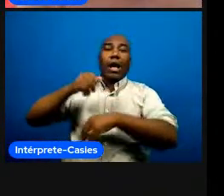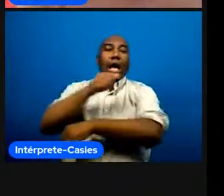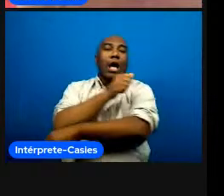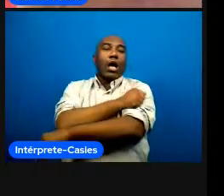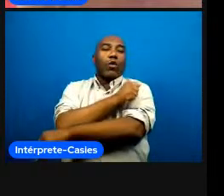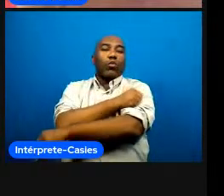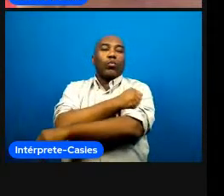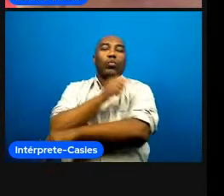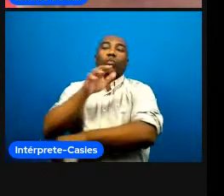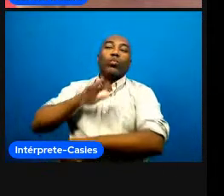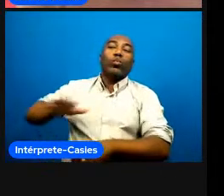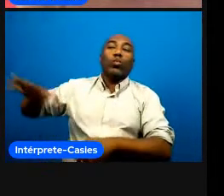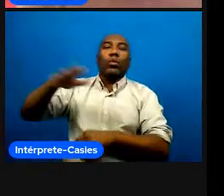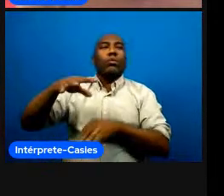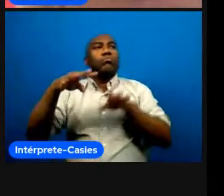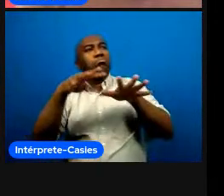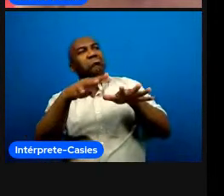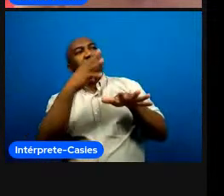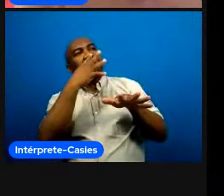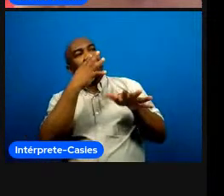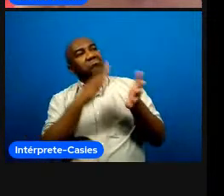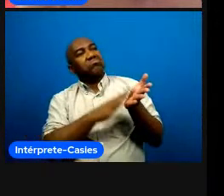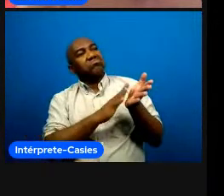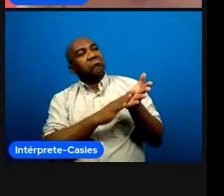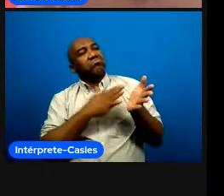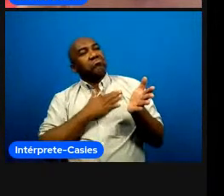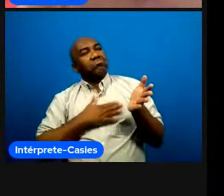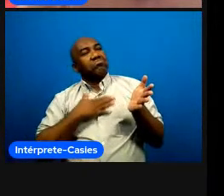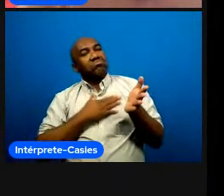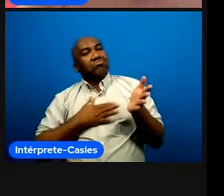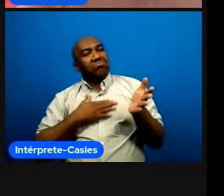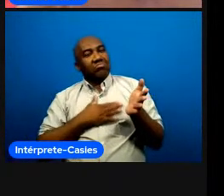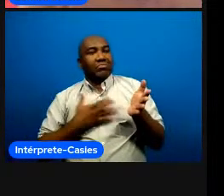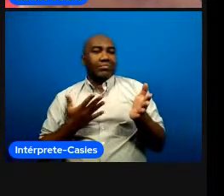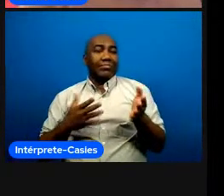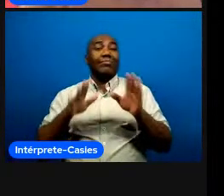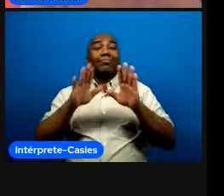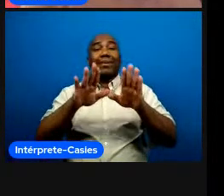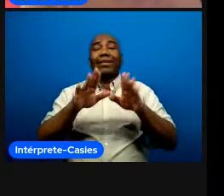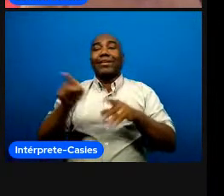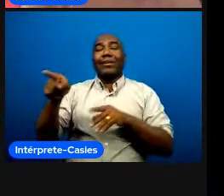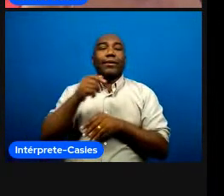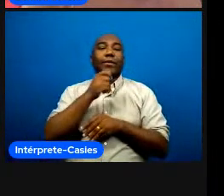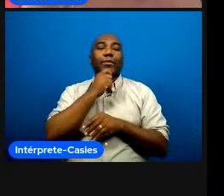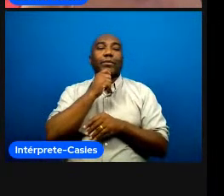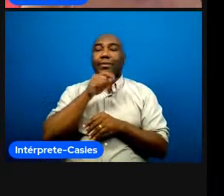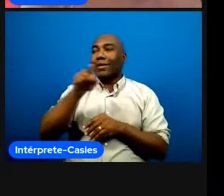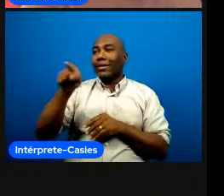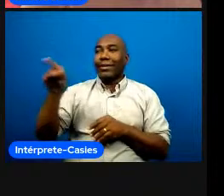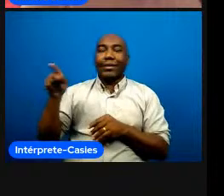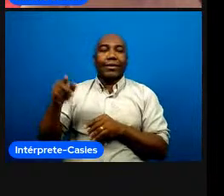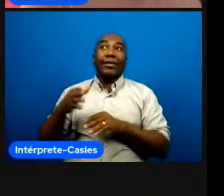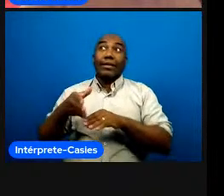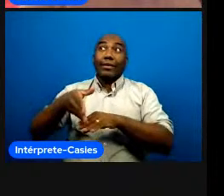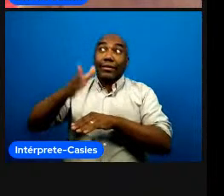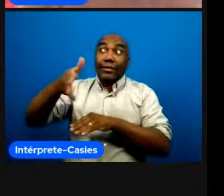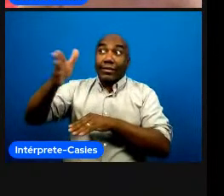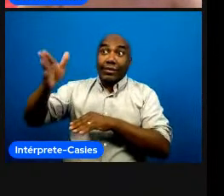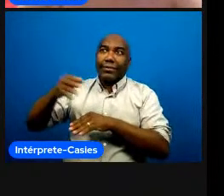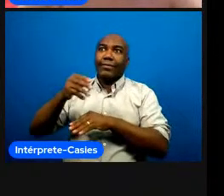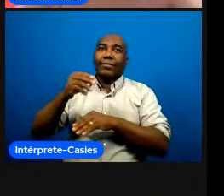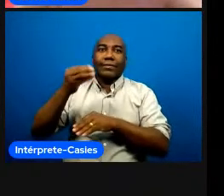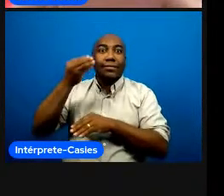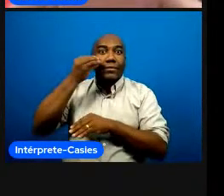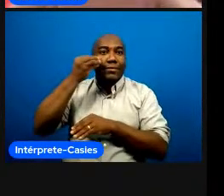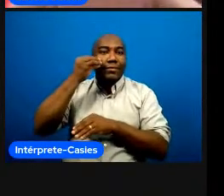poxa é muito legal a palestra mas eles não estão tendo a oportunidade de vivenciar esses desafios né refletir